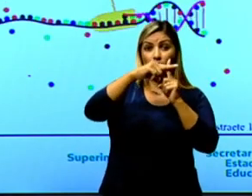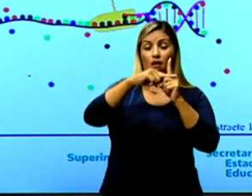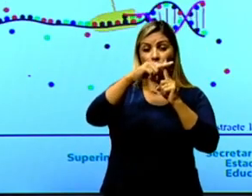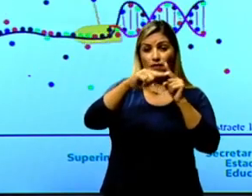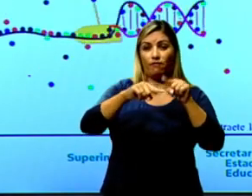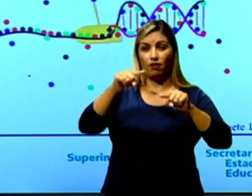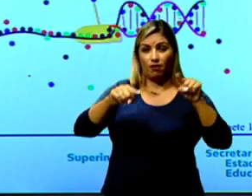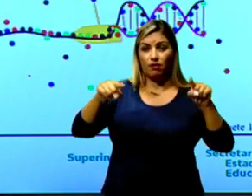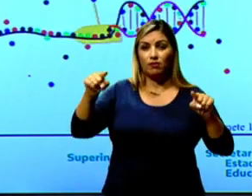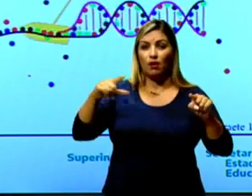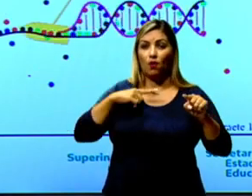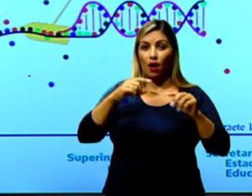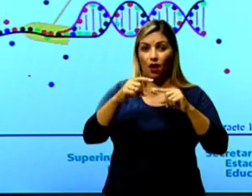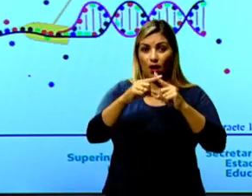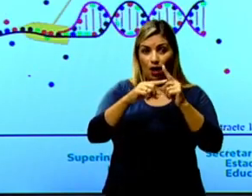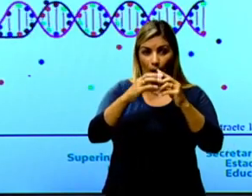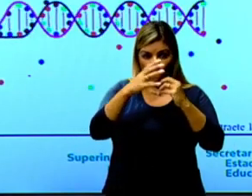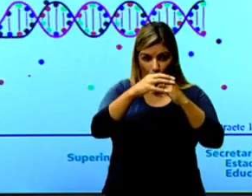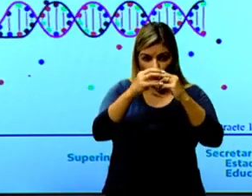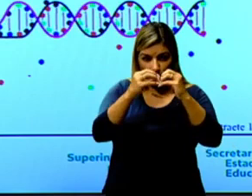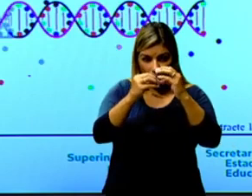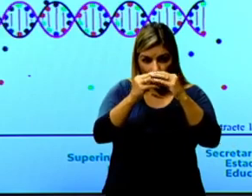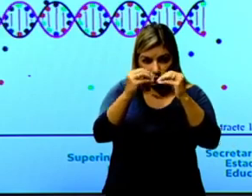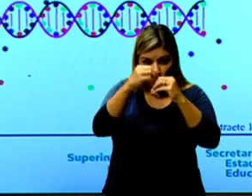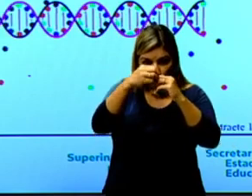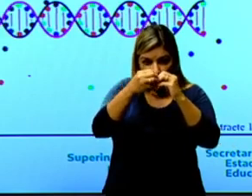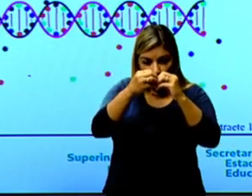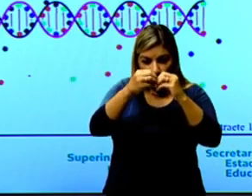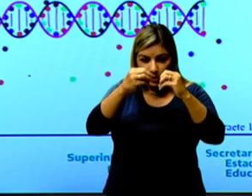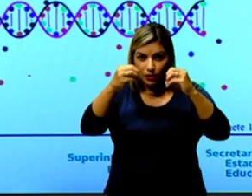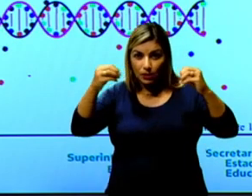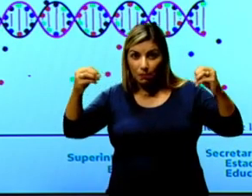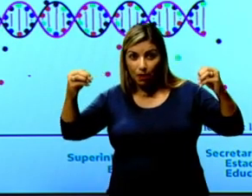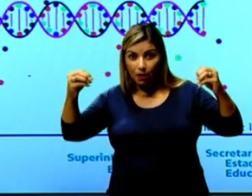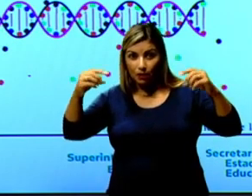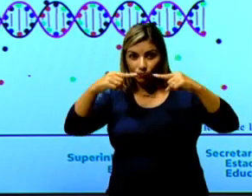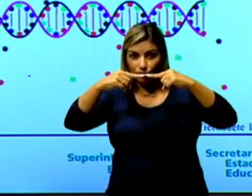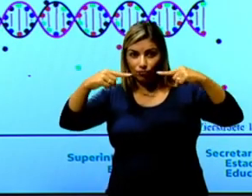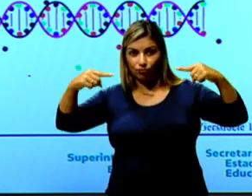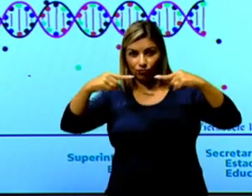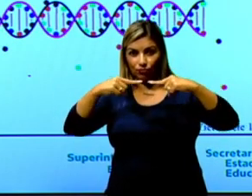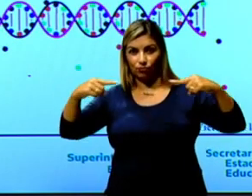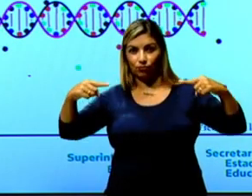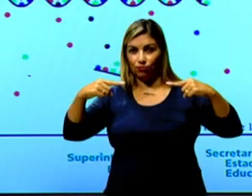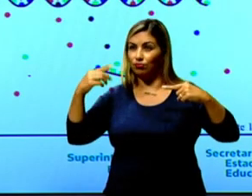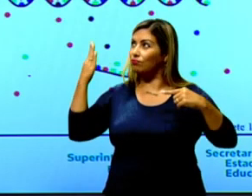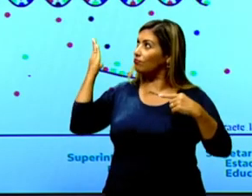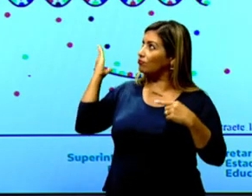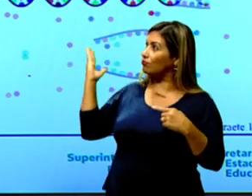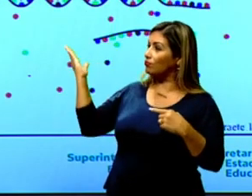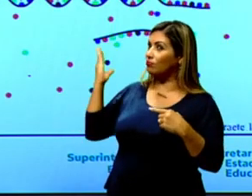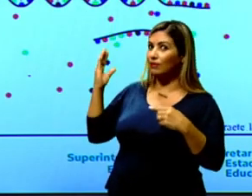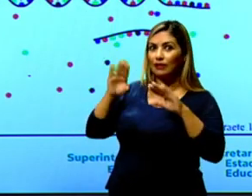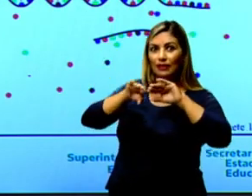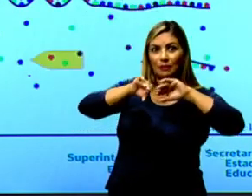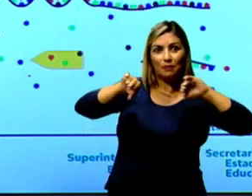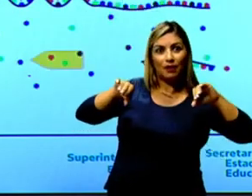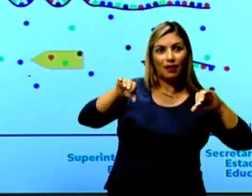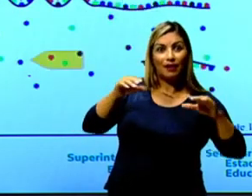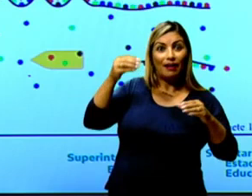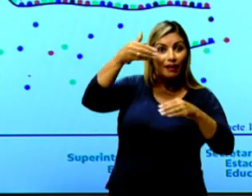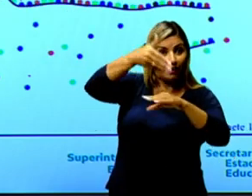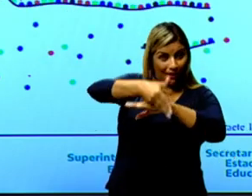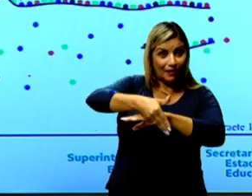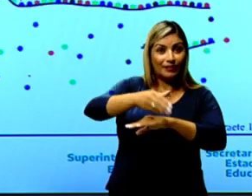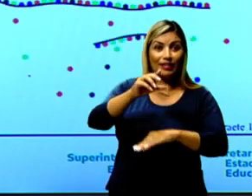a molécula separe as suas fitas e assim pode entrar em ação uma enzima especial chamada